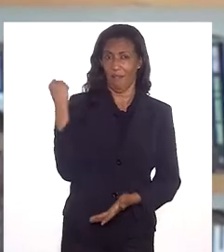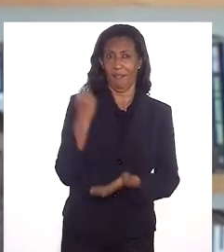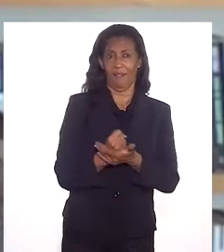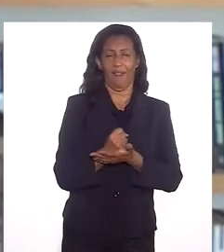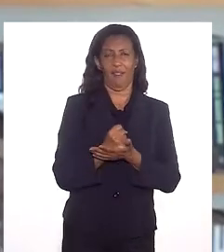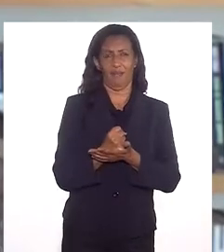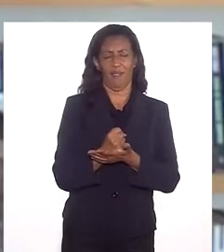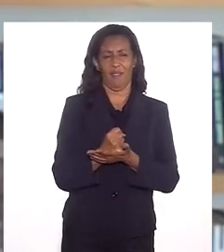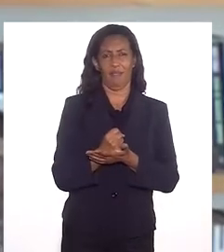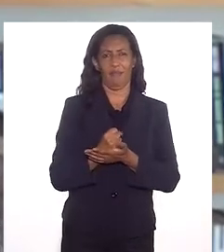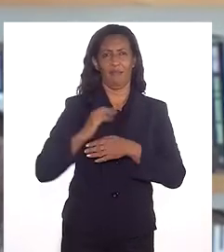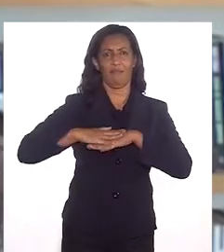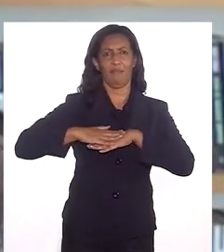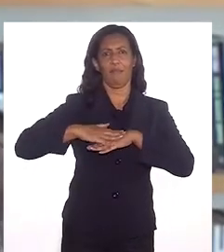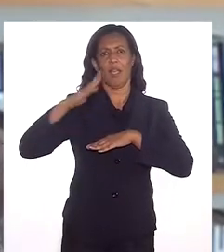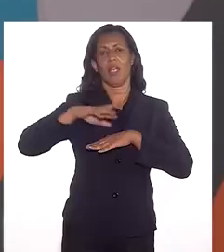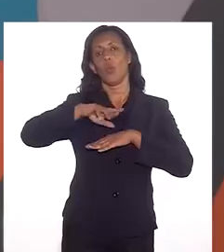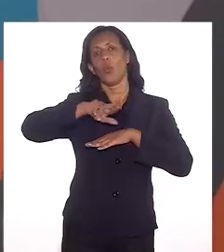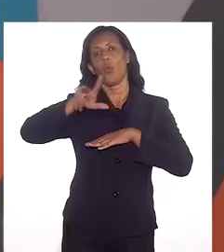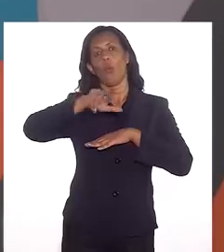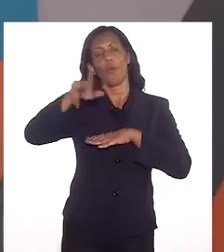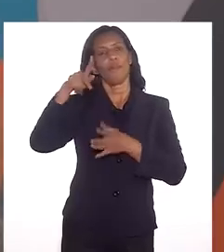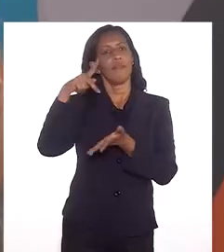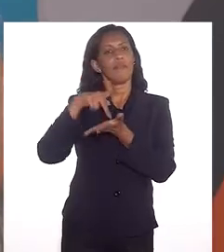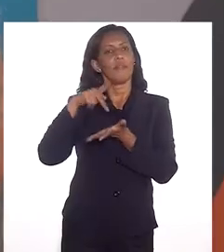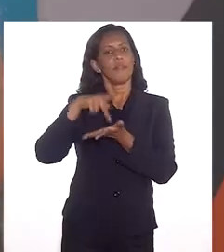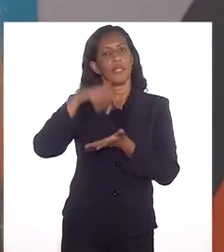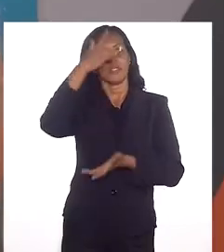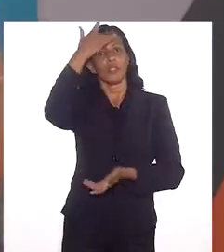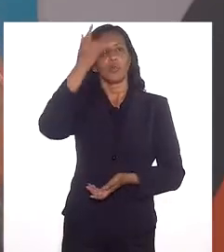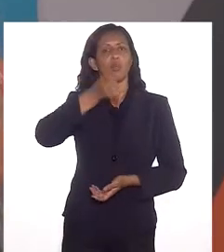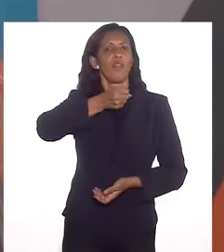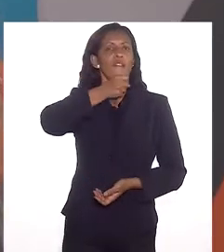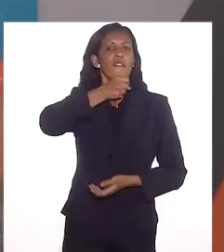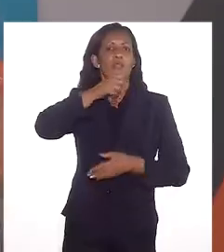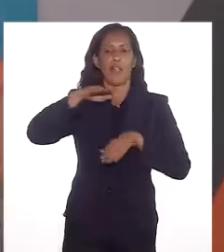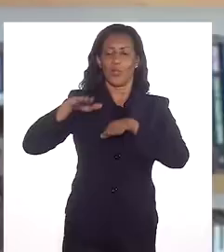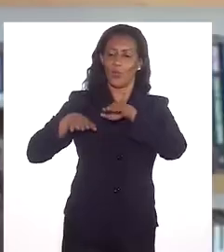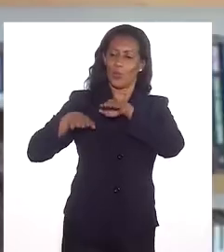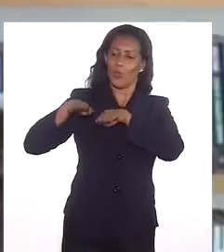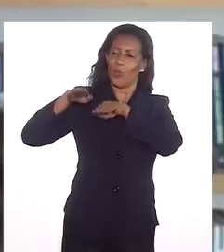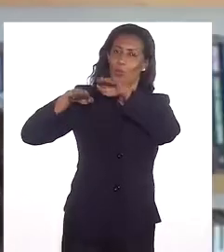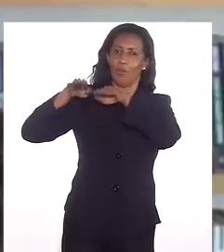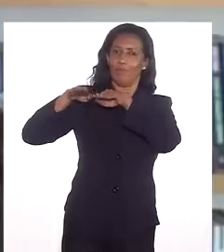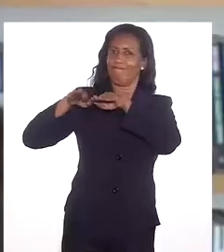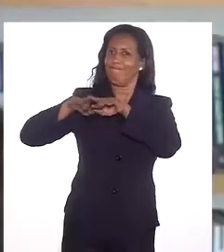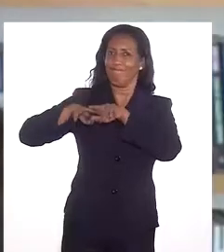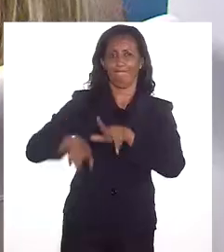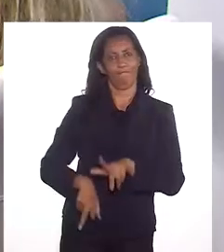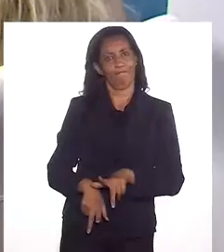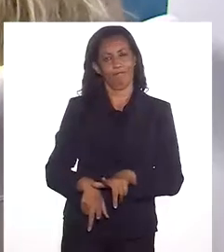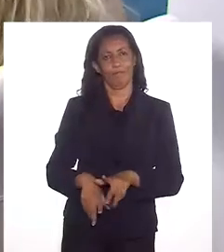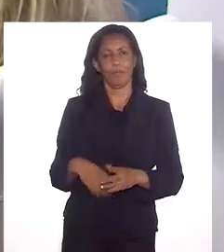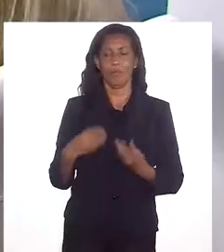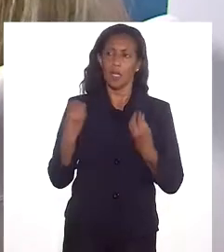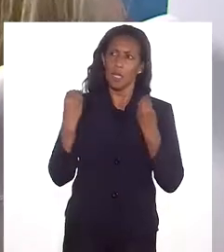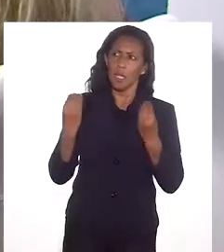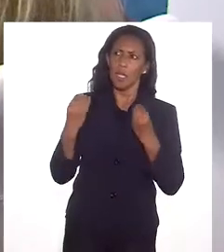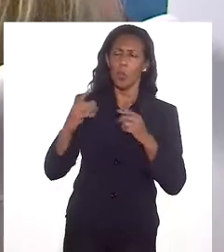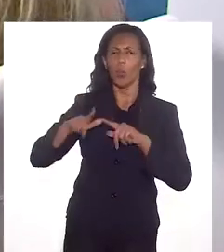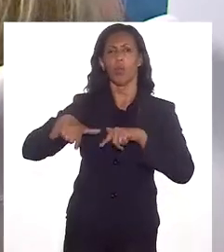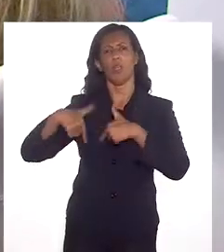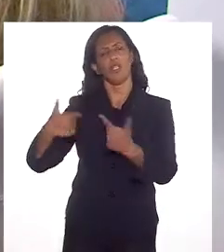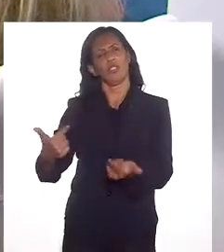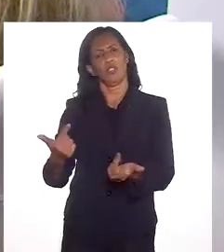mais marcada. E como reagir Porque não é verdade que as pessoas envelhecem da mesma forma. E como reagir a